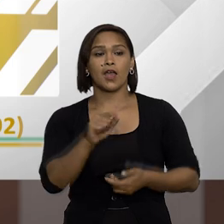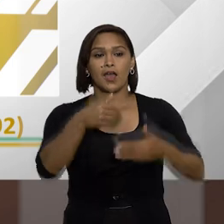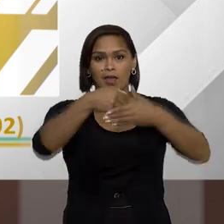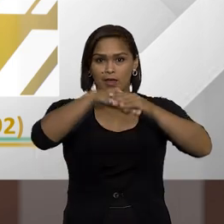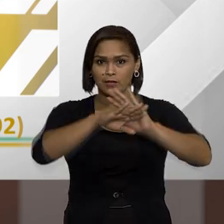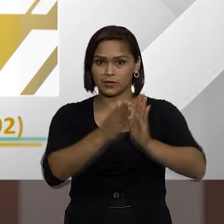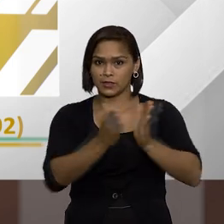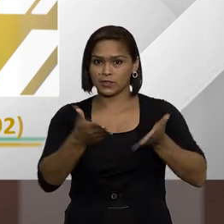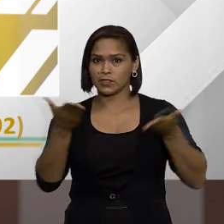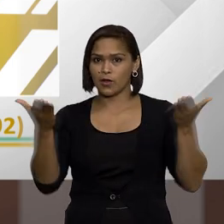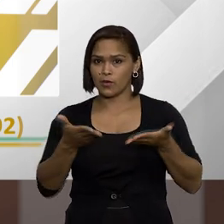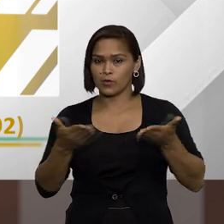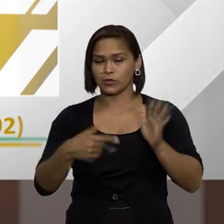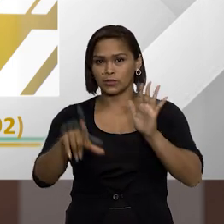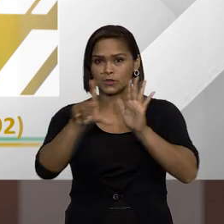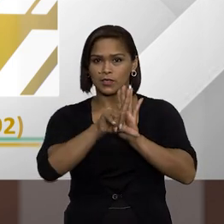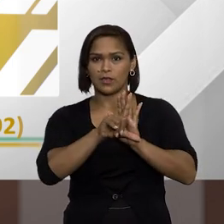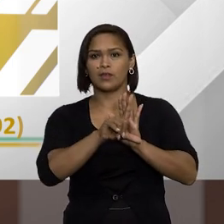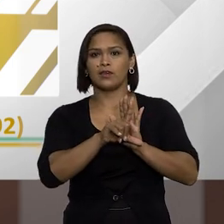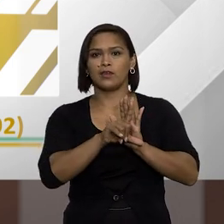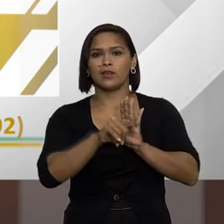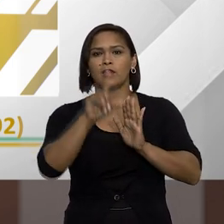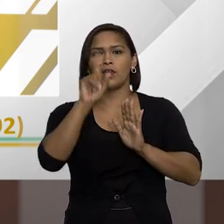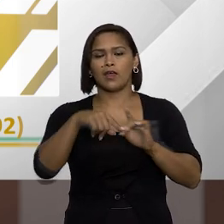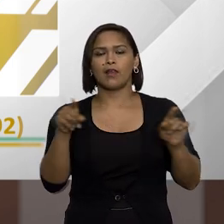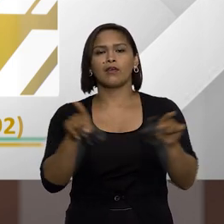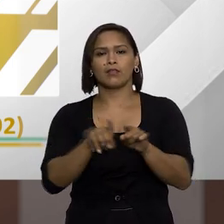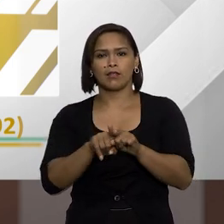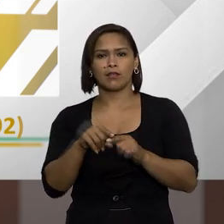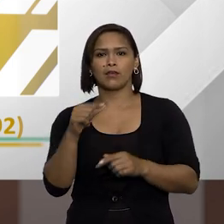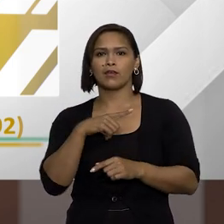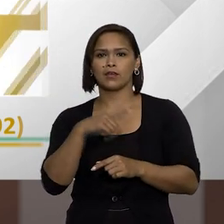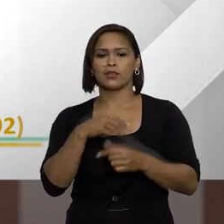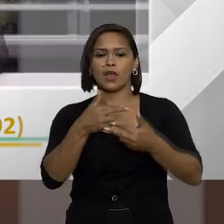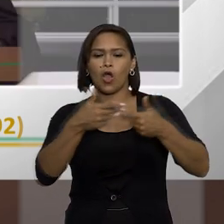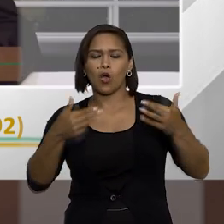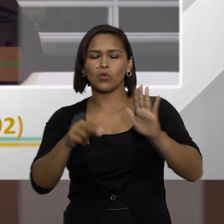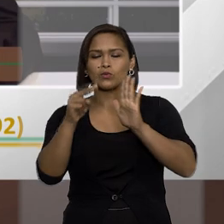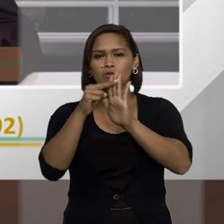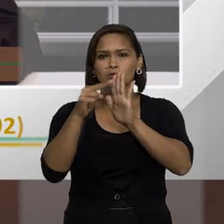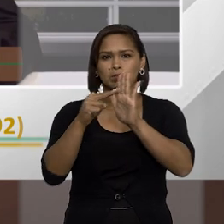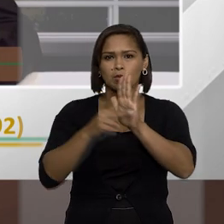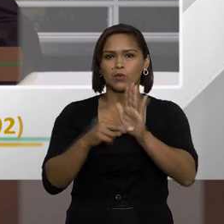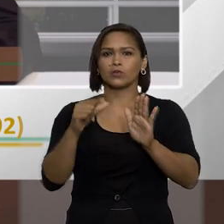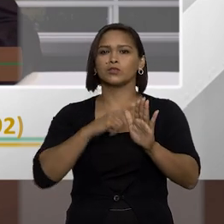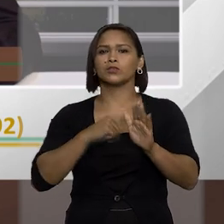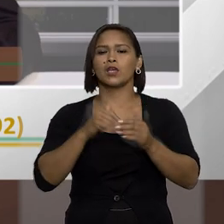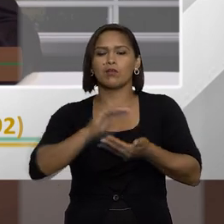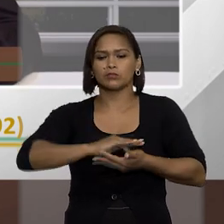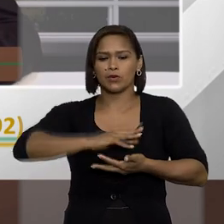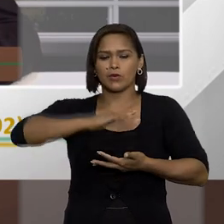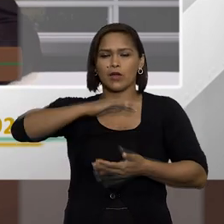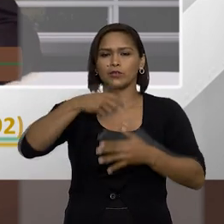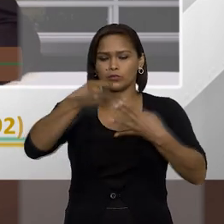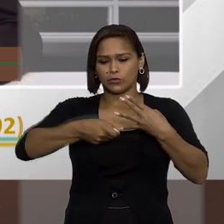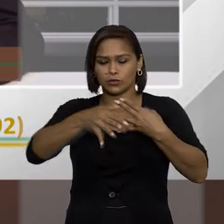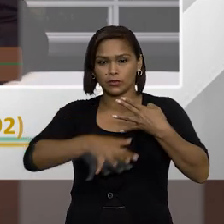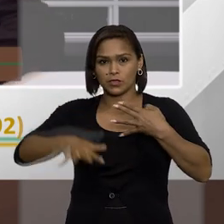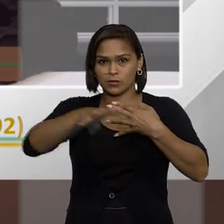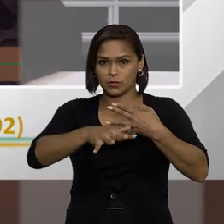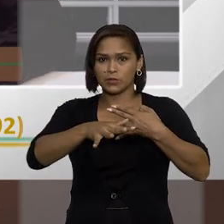a prescrição hoje na lei de improbidade ela também tem alguns pontos e tem um monte de